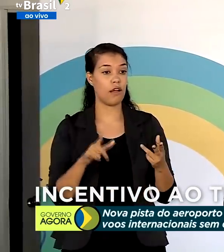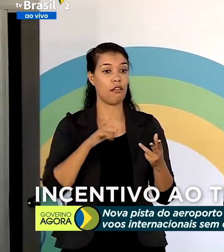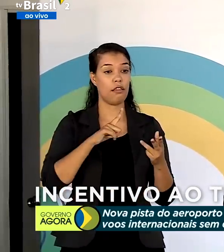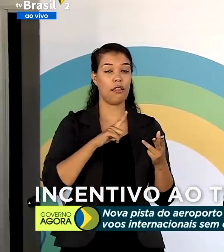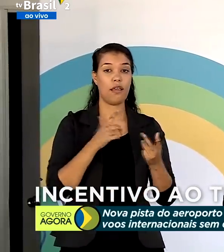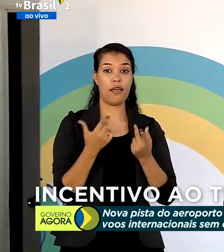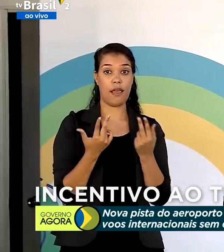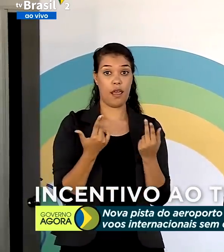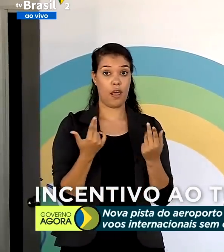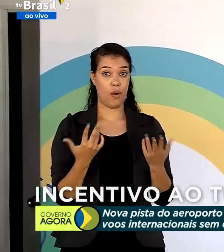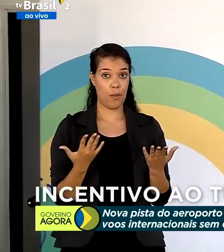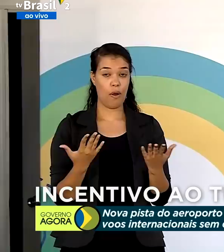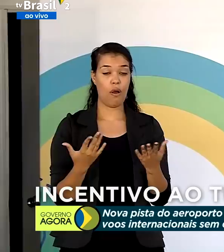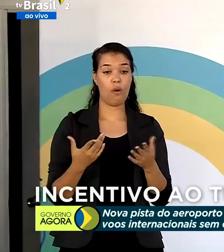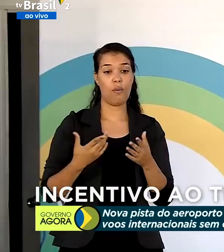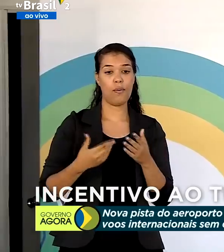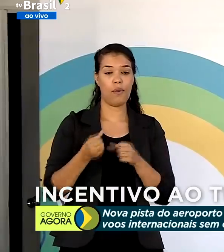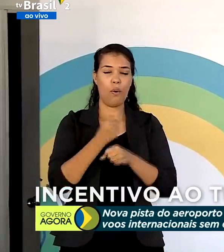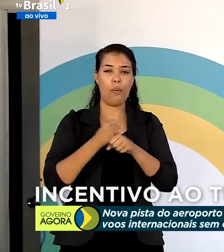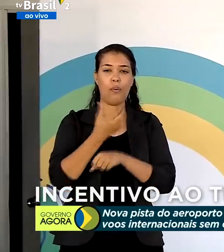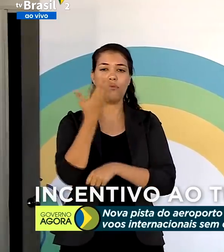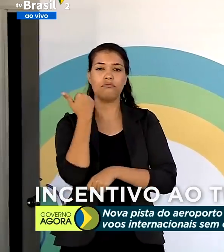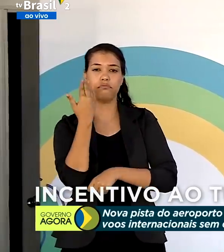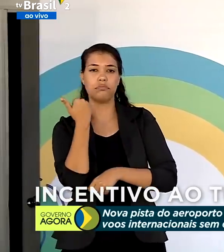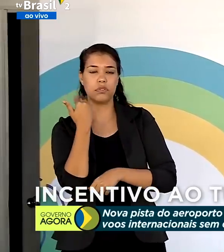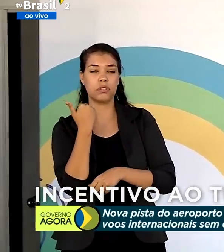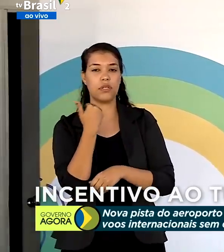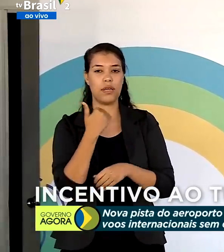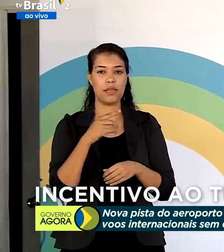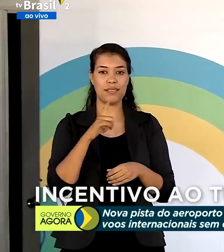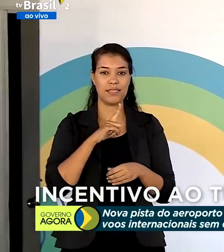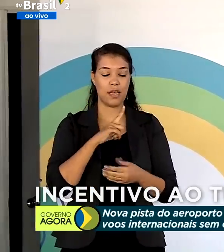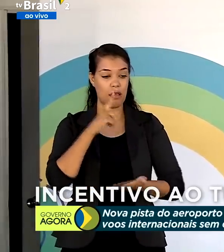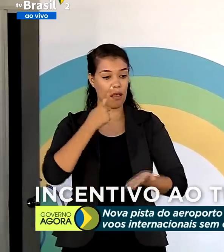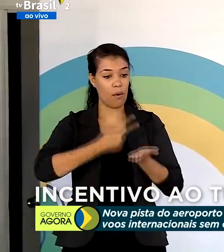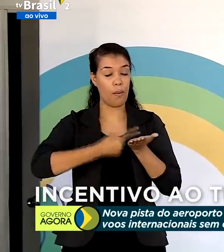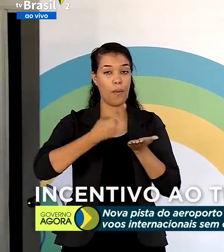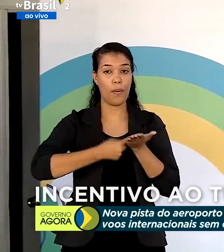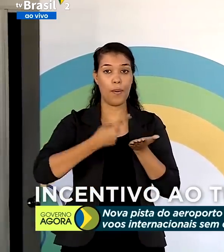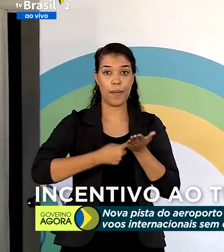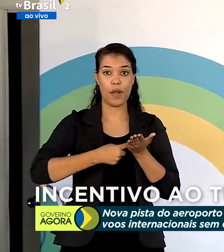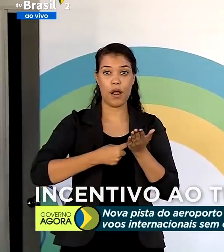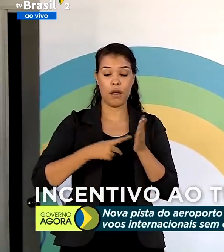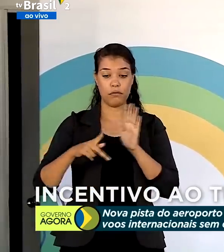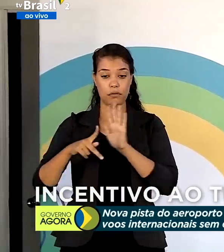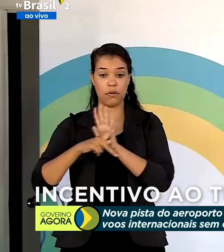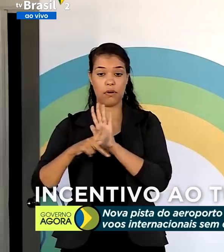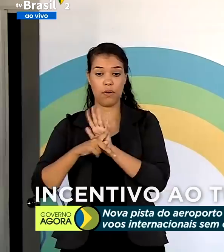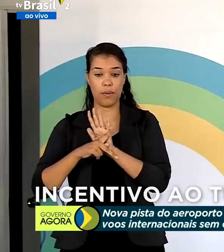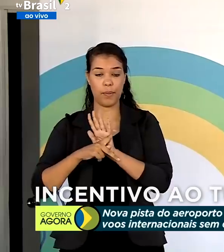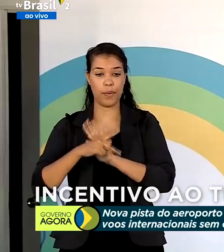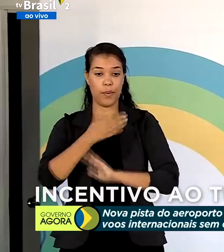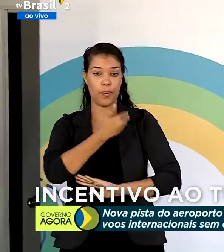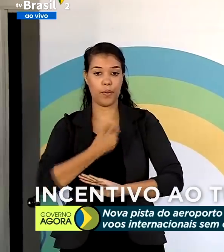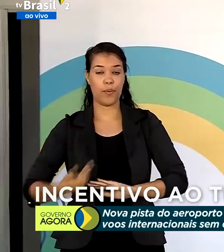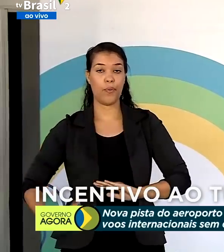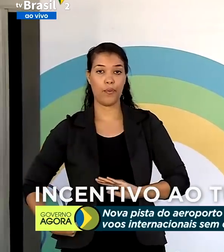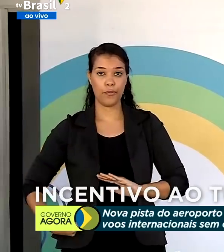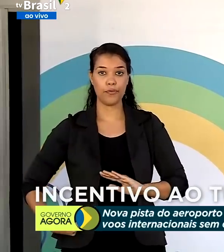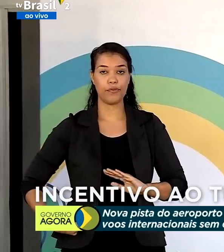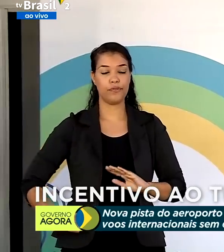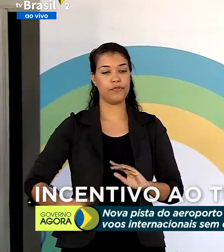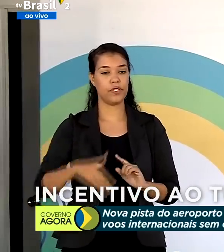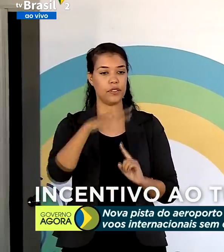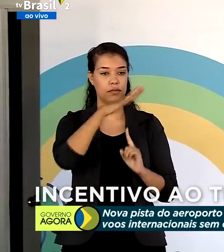tratado há cerca de um ano e pouco atrás com o próprio governador do Estado, em reunião lá na Secretaria de Aviação